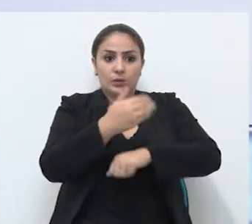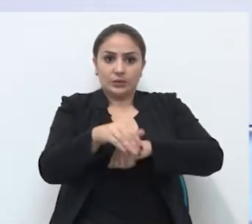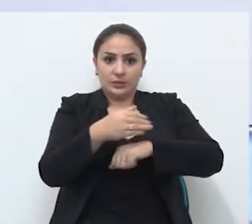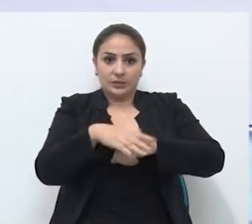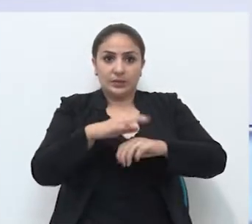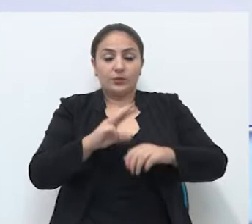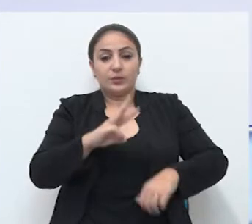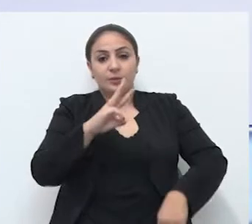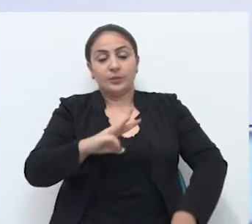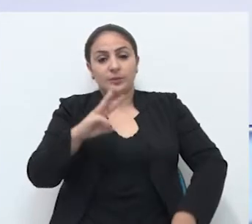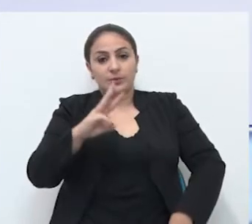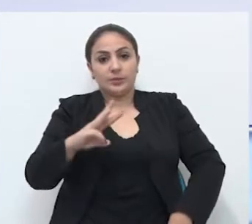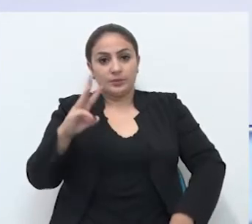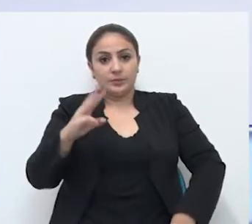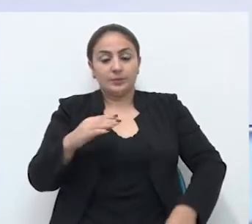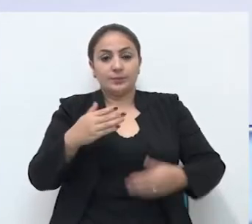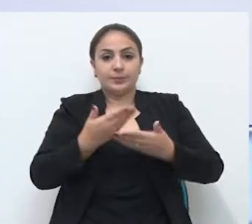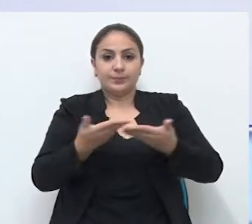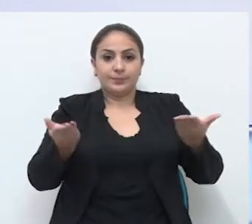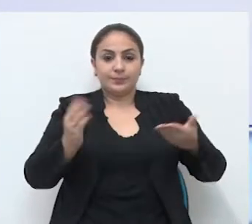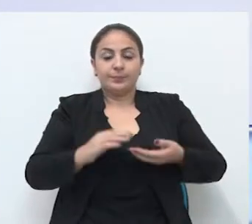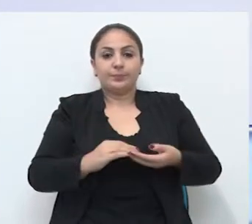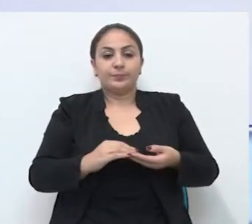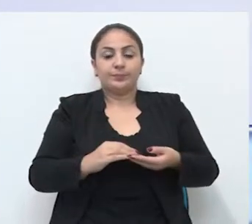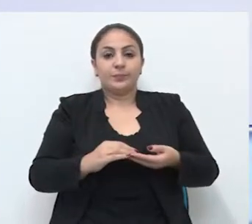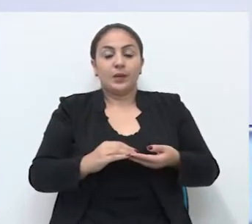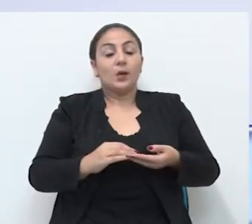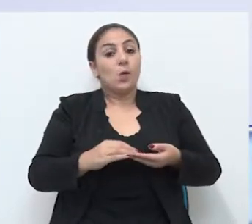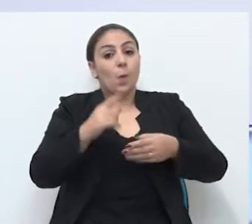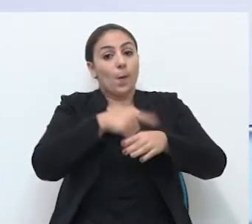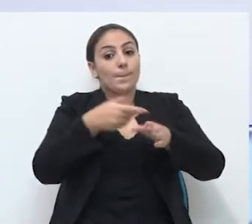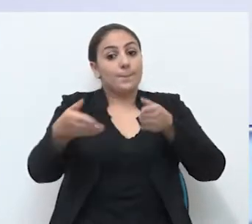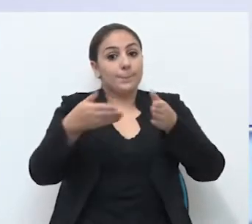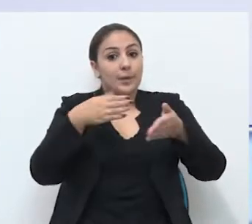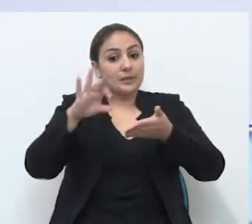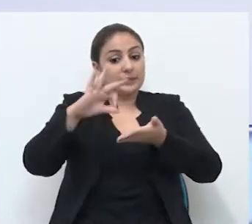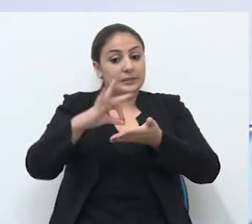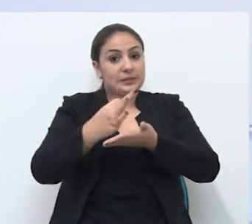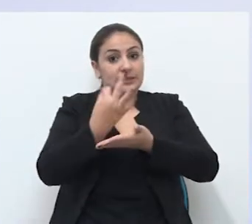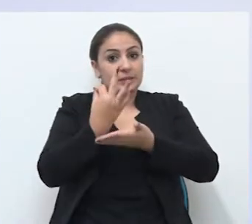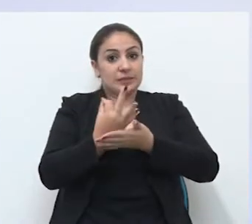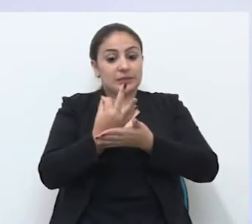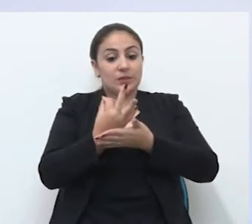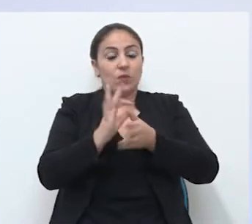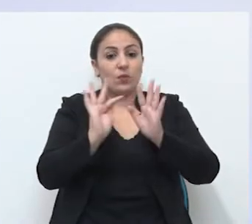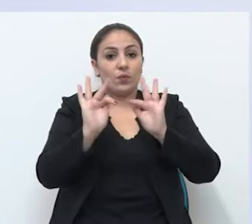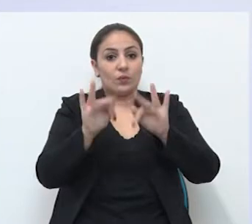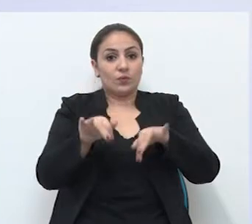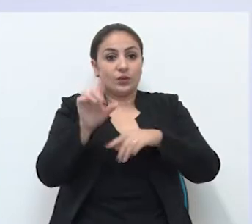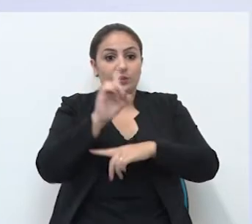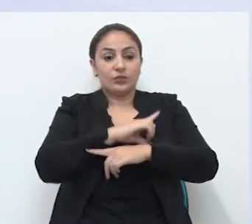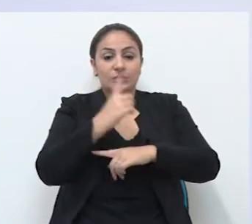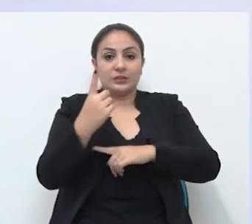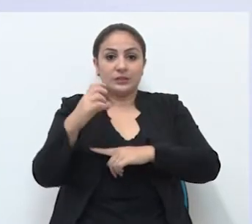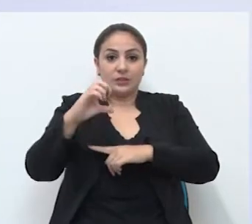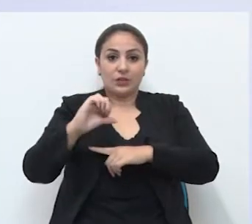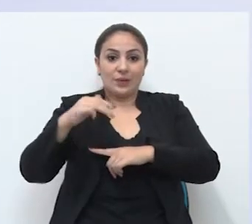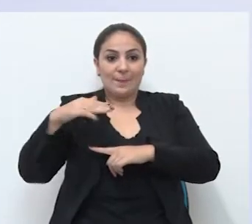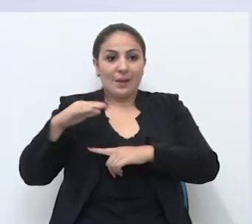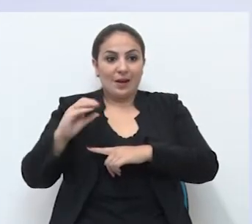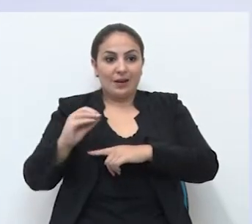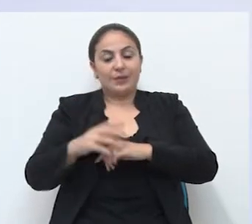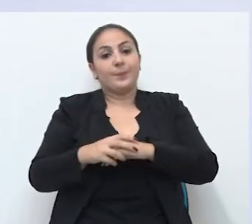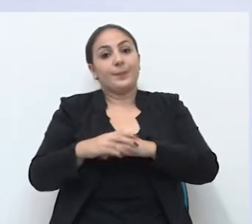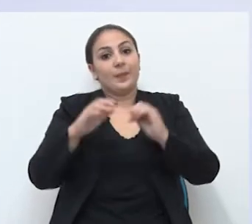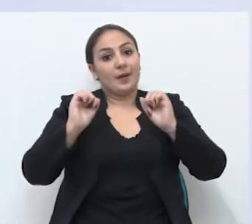.cers.org.br. O prazo para se inscrever encerra no dia